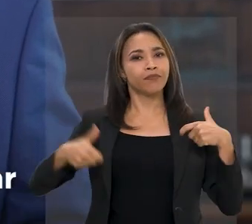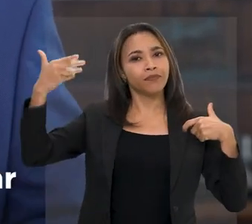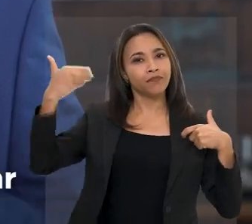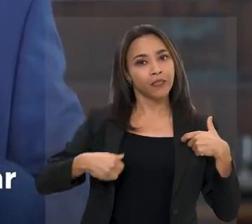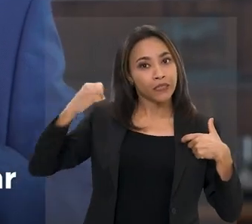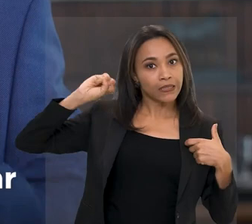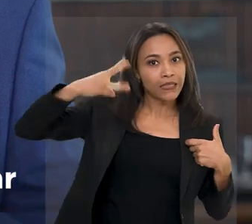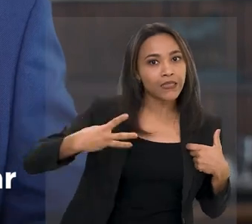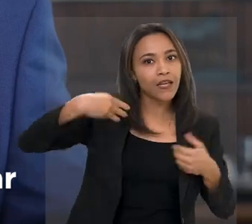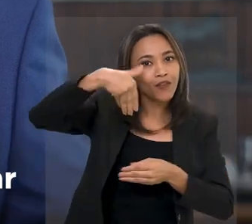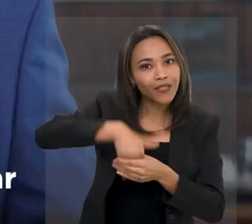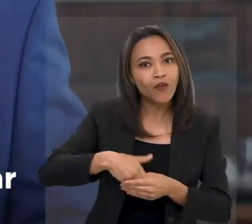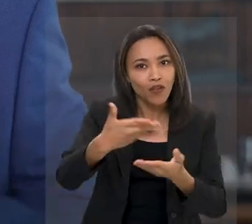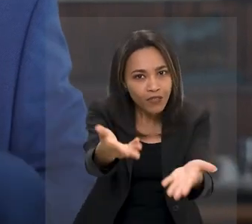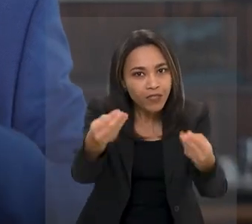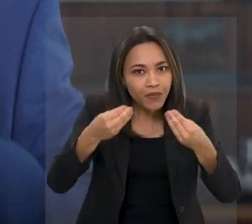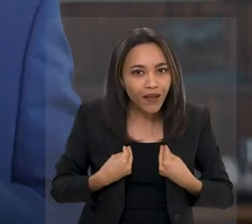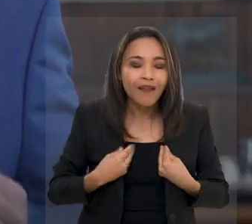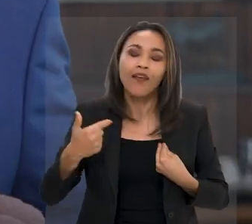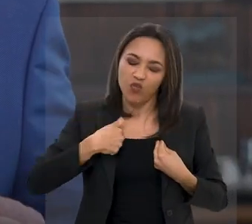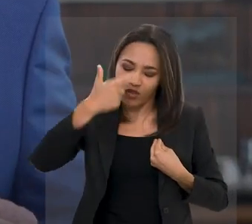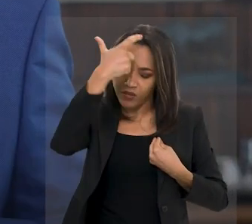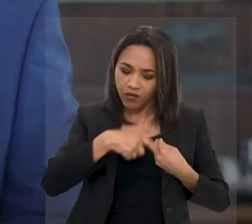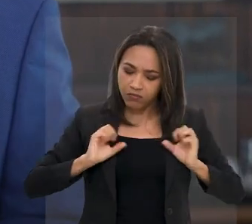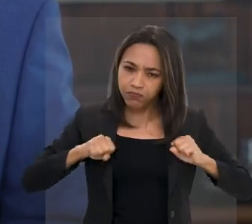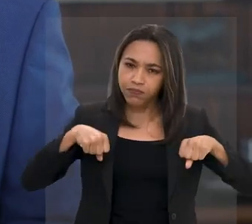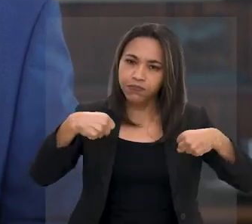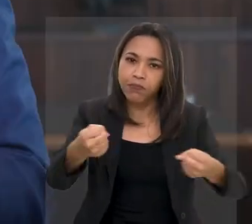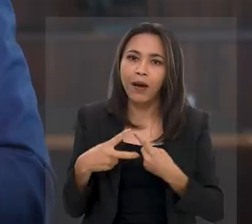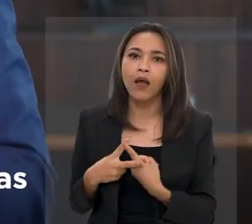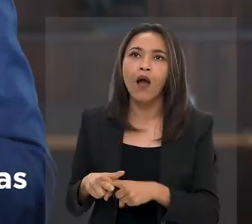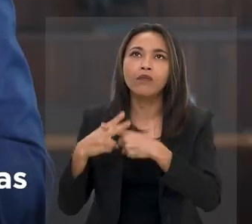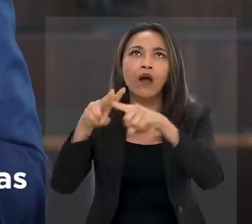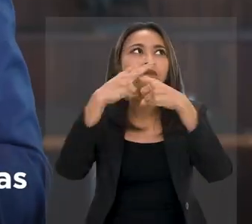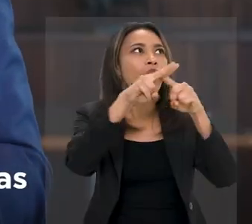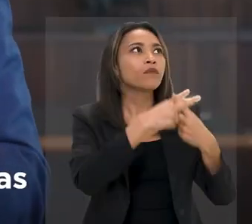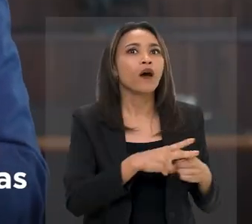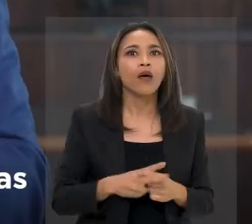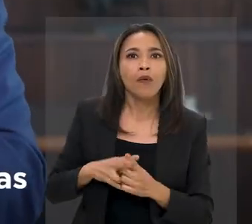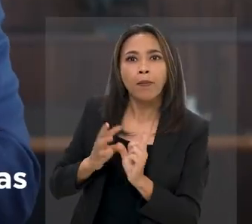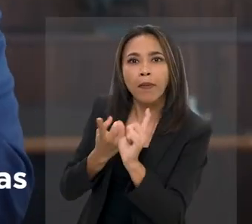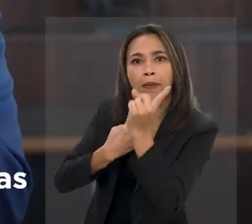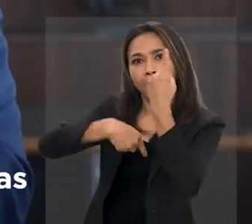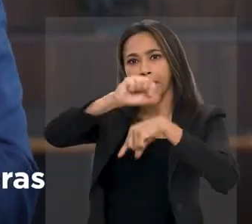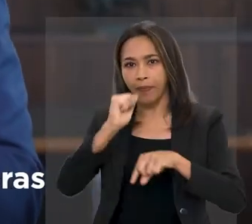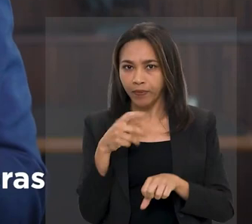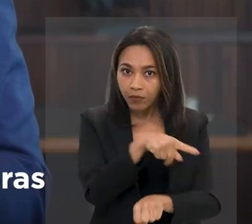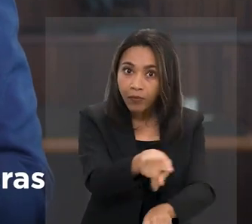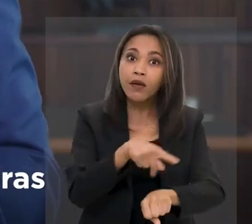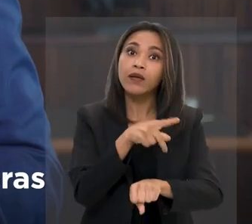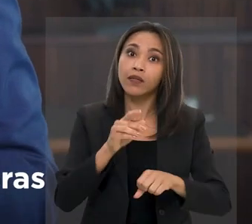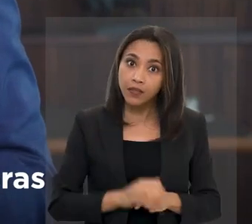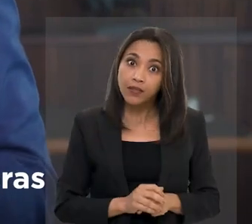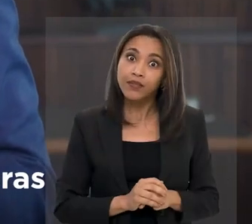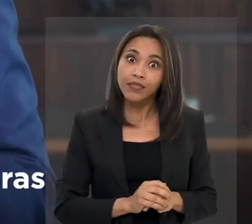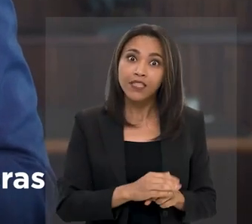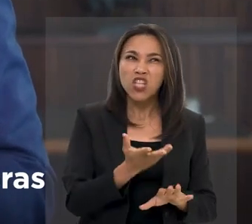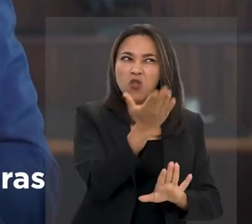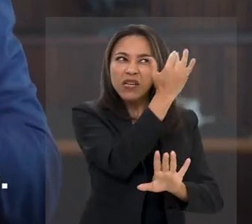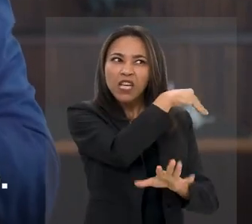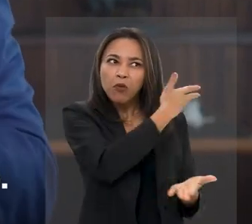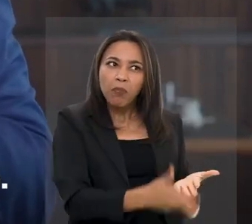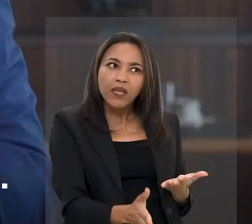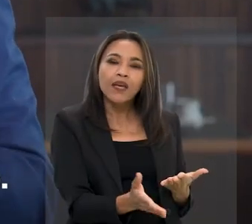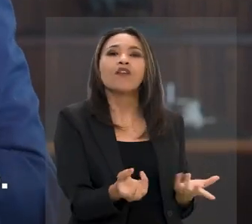trabalhado para consertar e reconstruir nosso país. Recompor as conquistas perdidas pelos trabalhadores e trabalhadoras